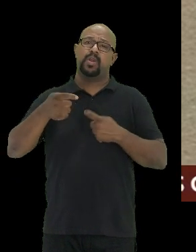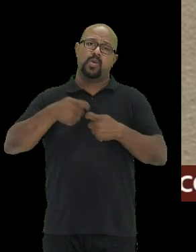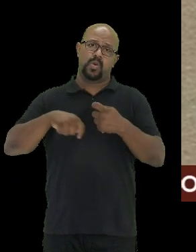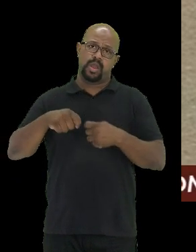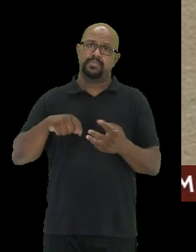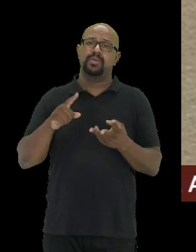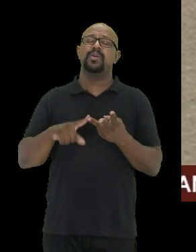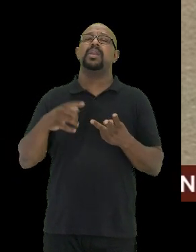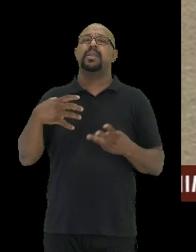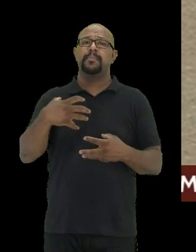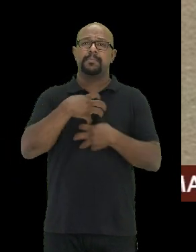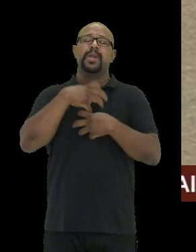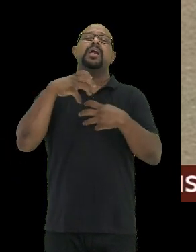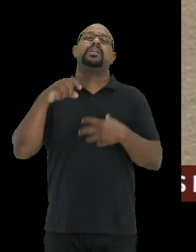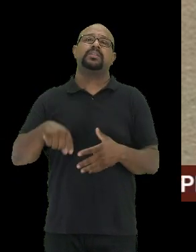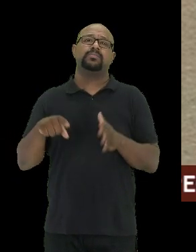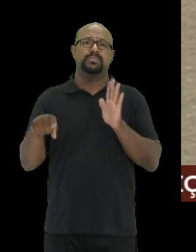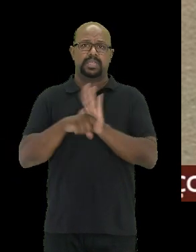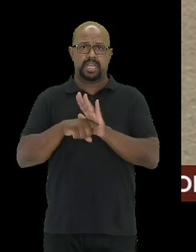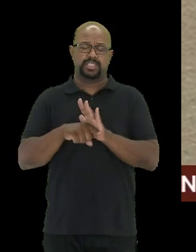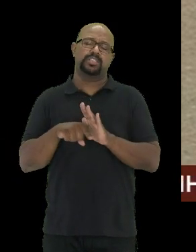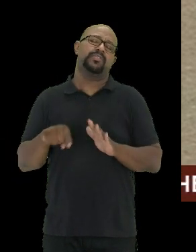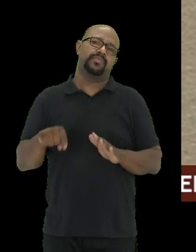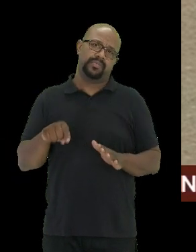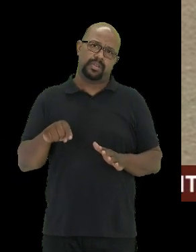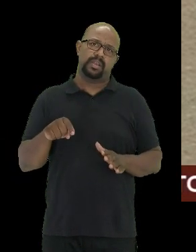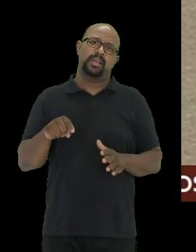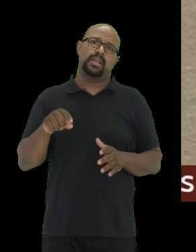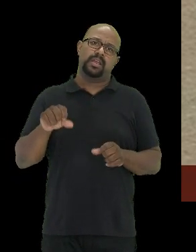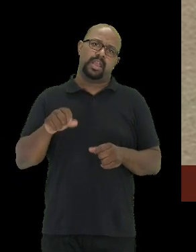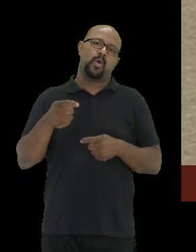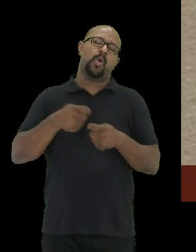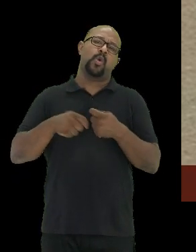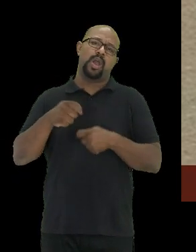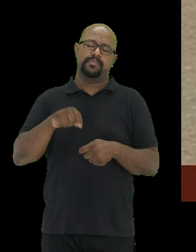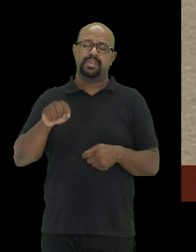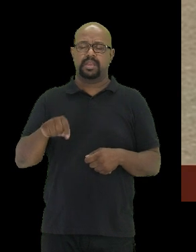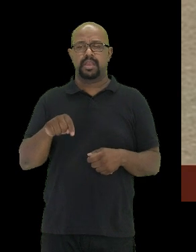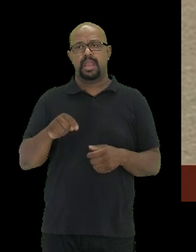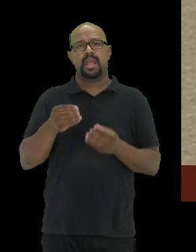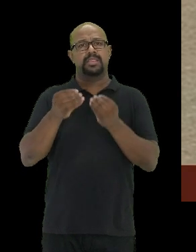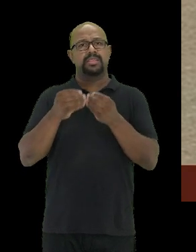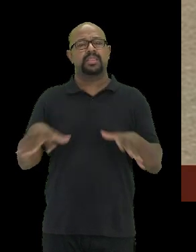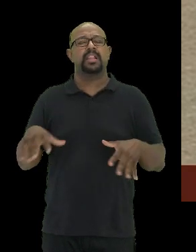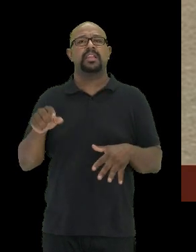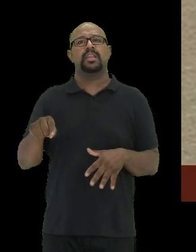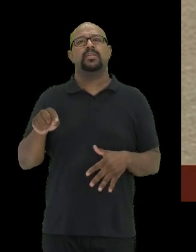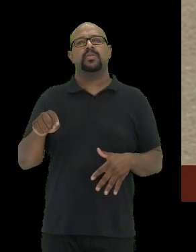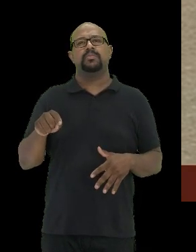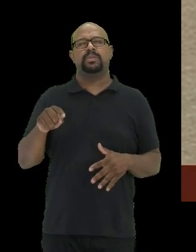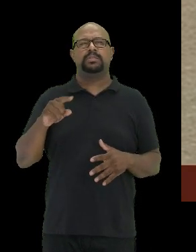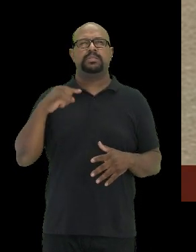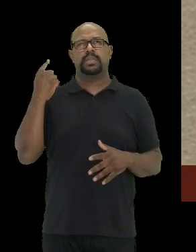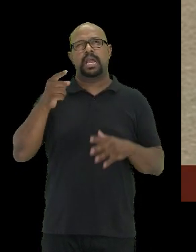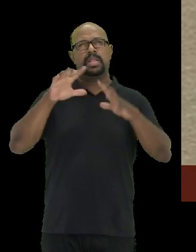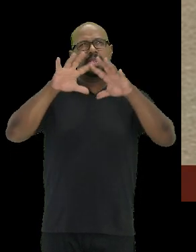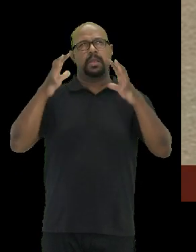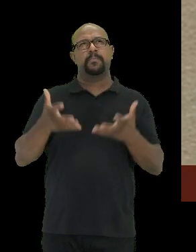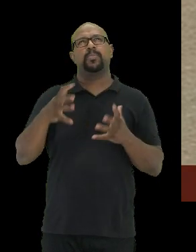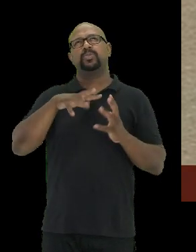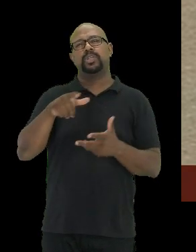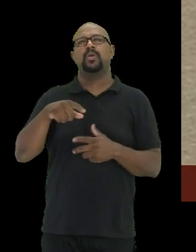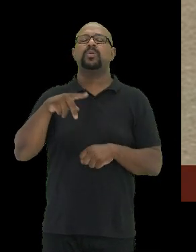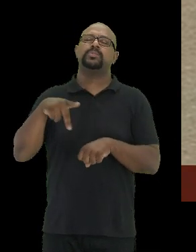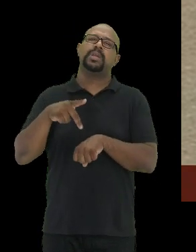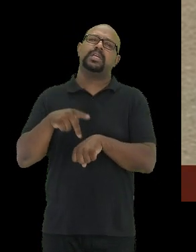impactam no país de uma forma geral, obviamente de uma forma econômica e, em escala mundial, coloca o país